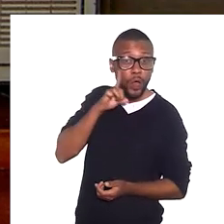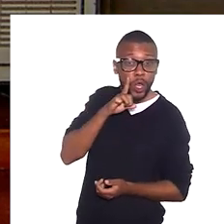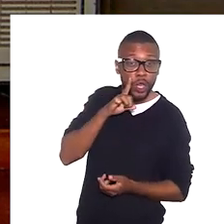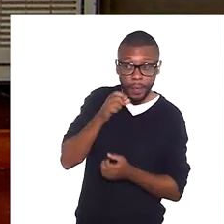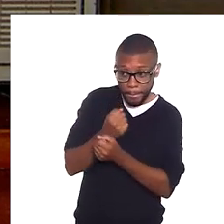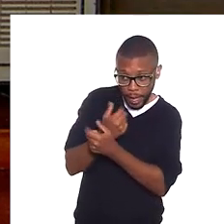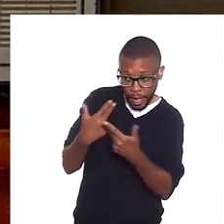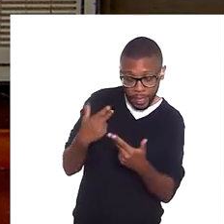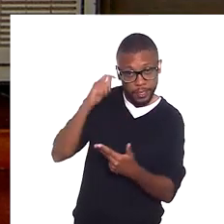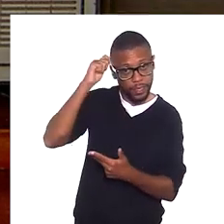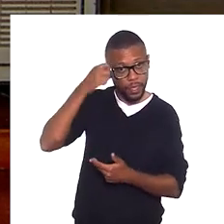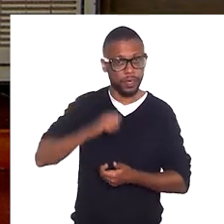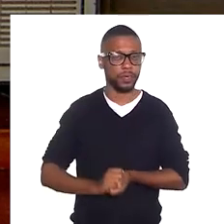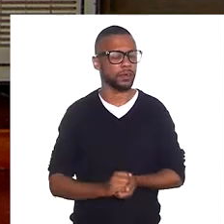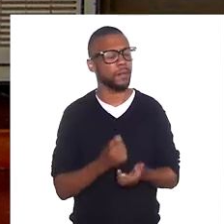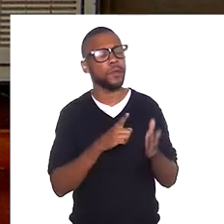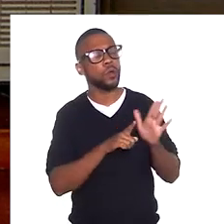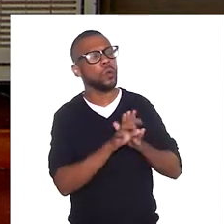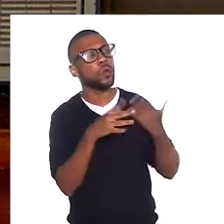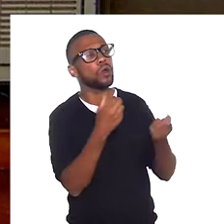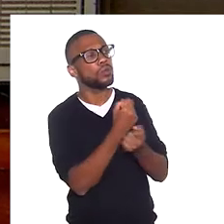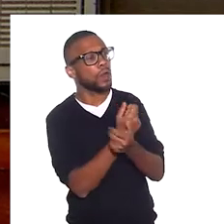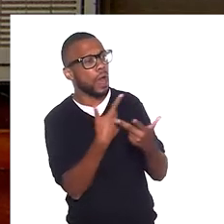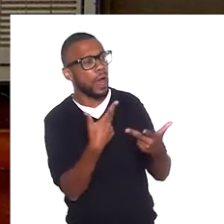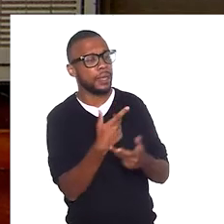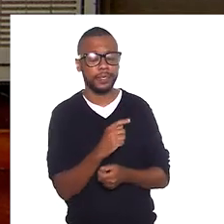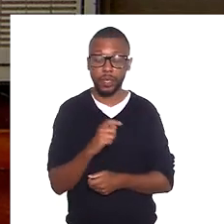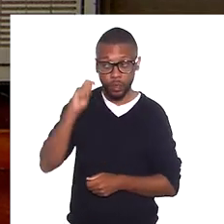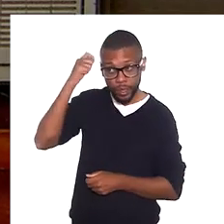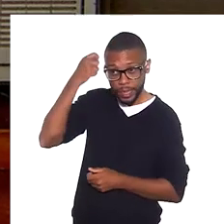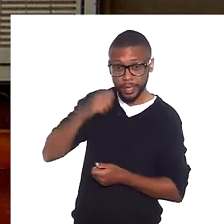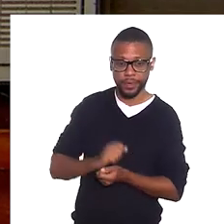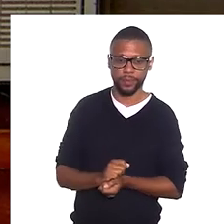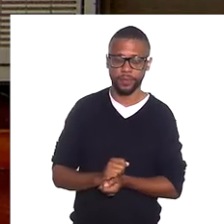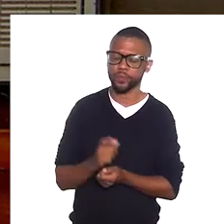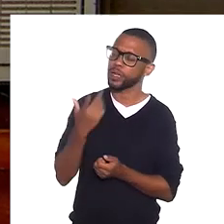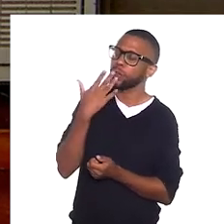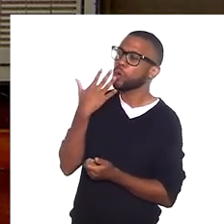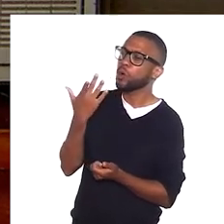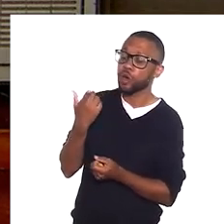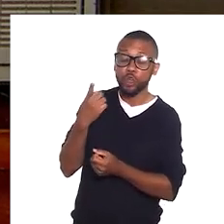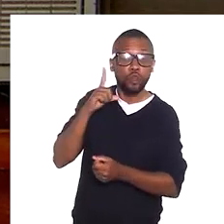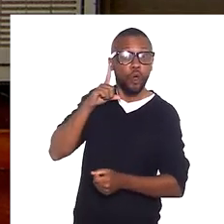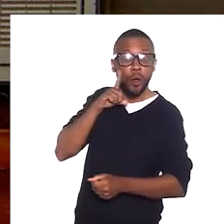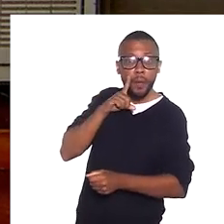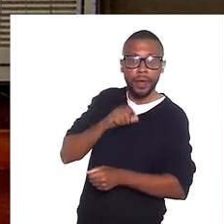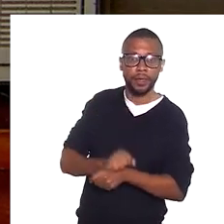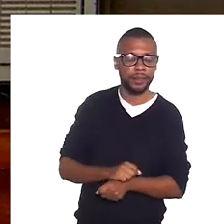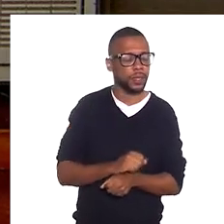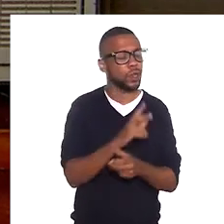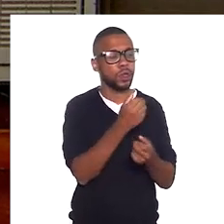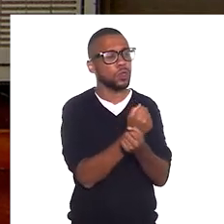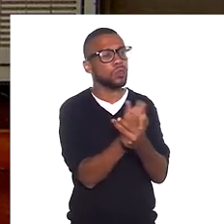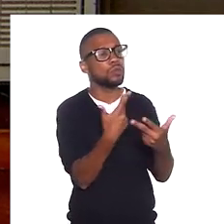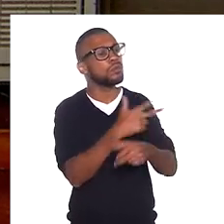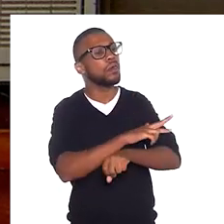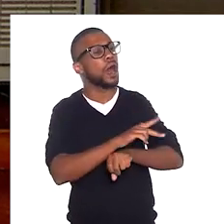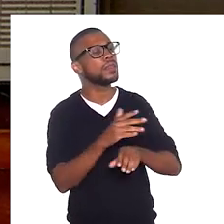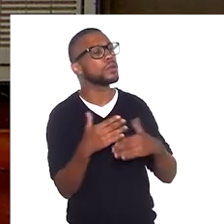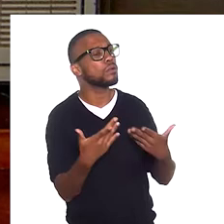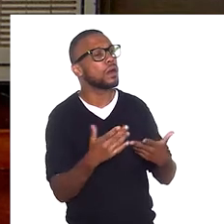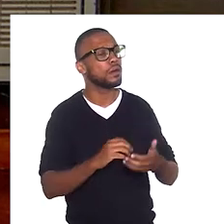morena e minha raça é negra. Negra. Qual é a sua raça? Negra. Qual é a sua cor? Morena. Qual é a sua raça?